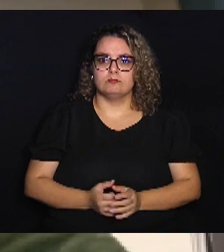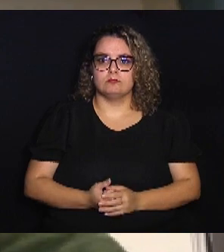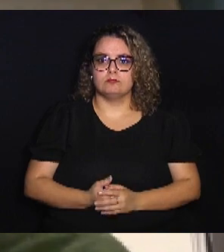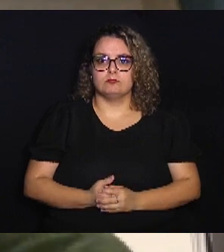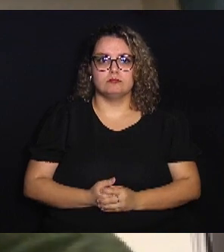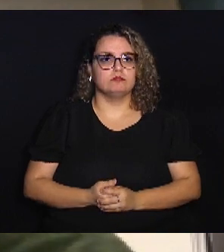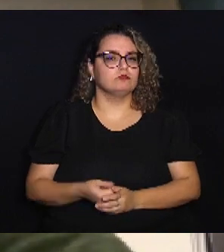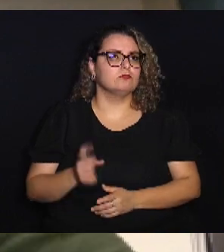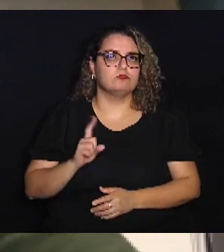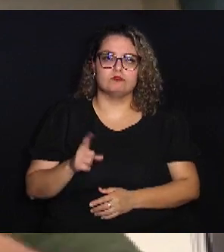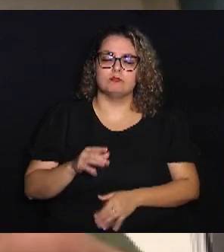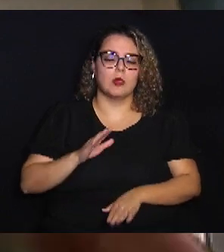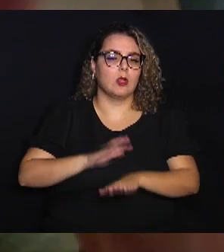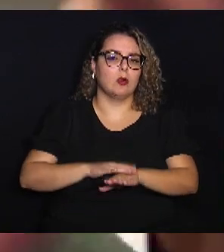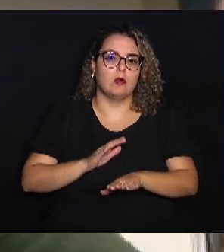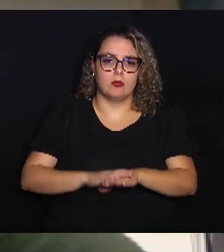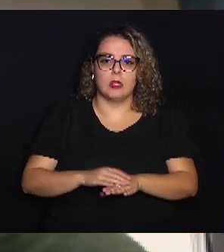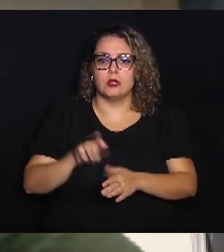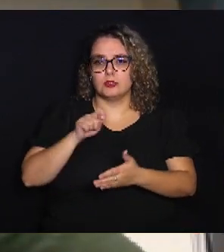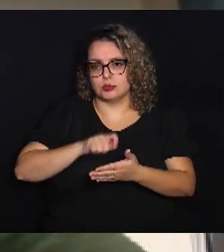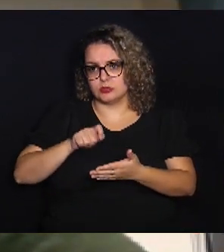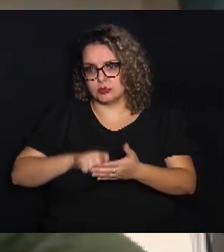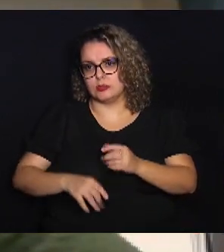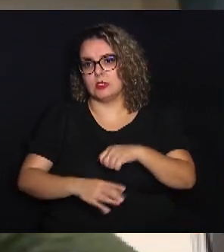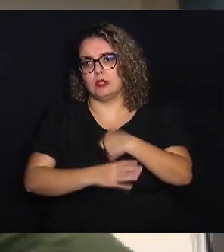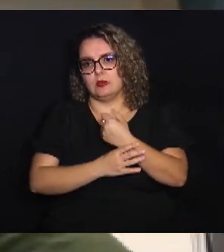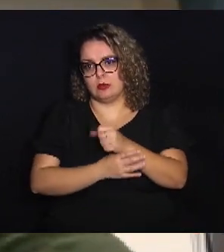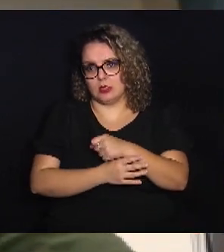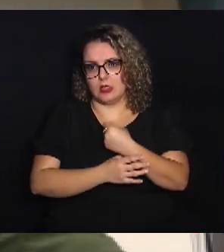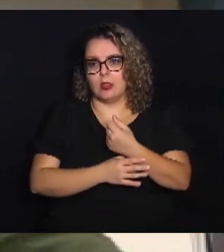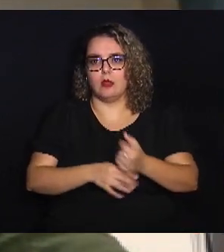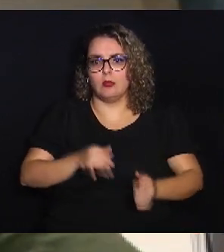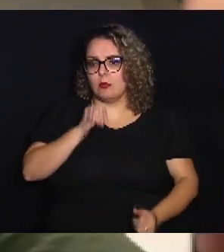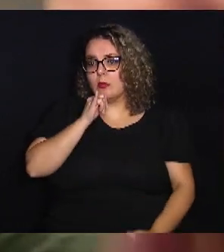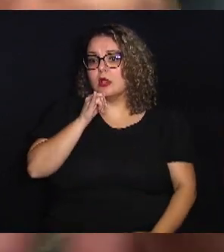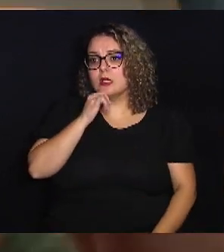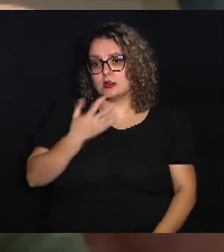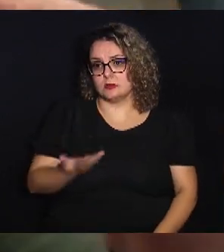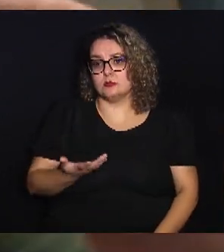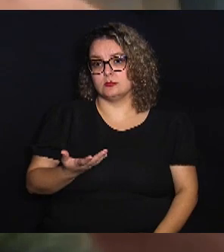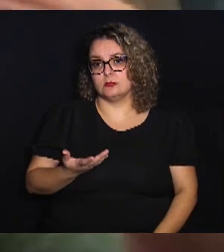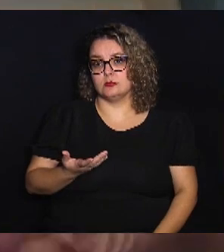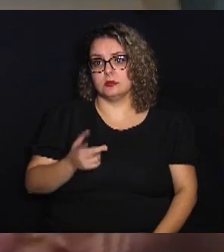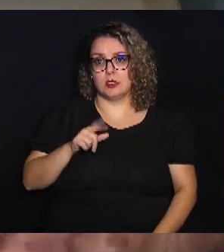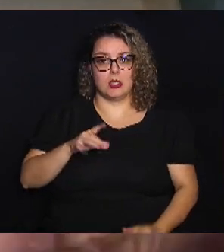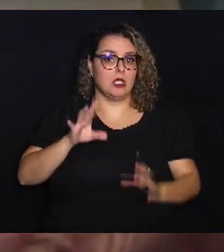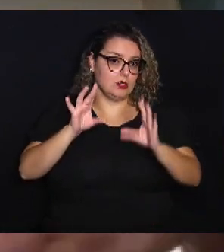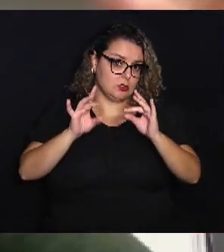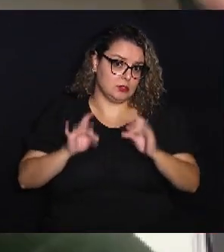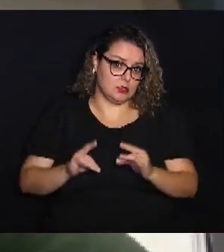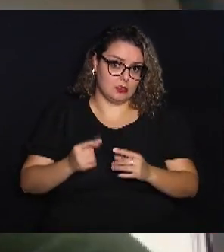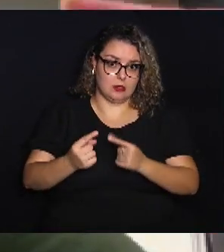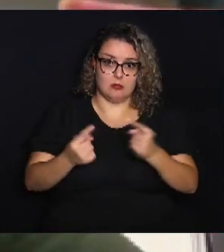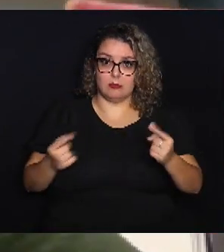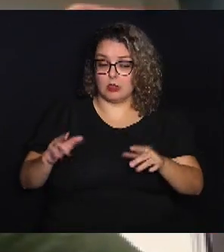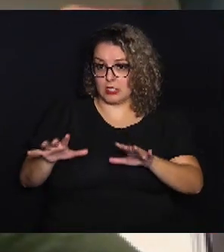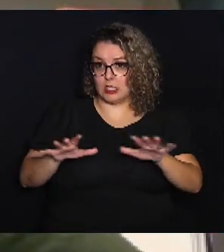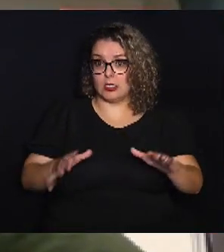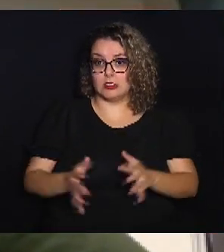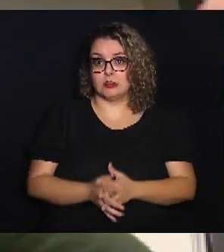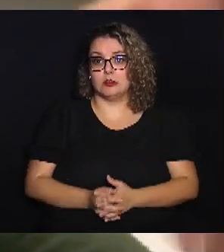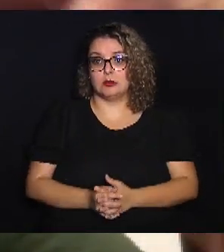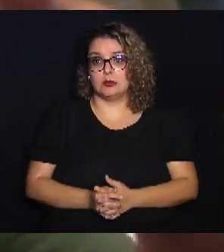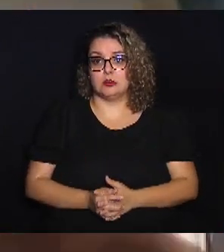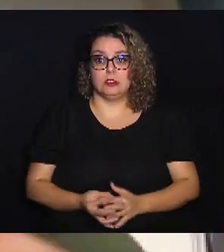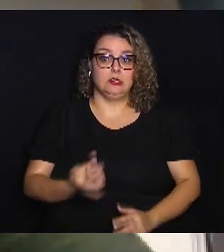São as atividades que a gente prescreve na fisioterapia, por exemplo, que são específicas para cada caso.